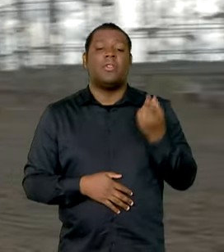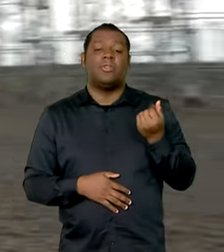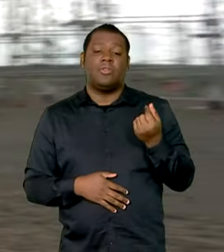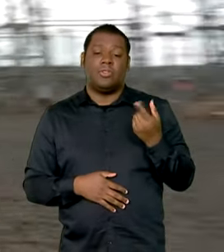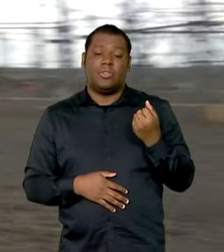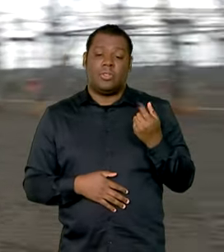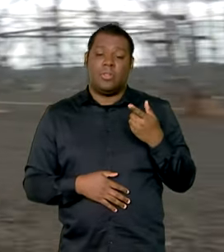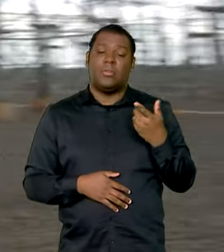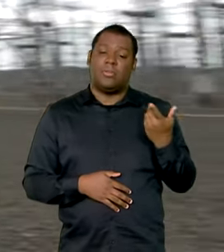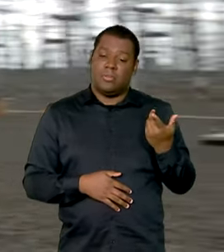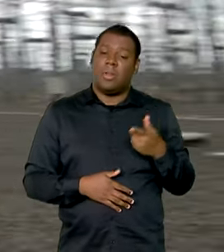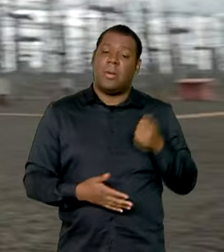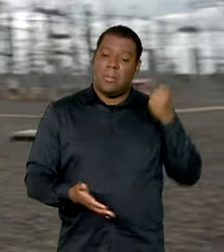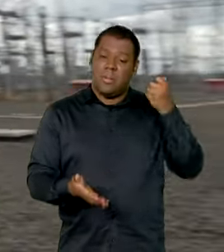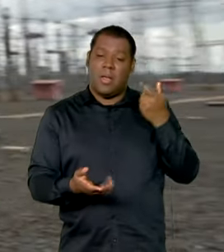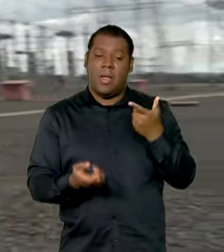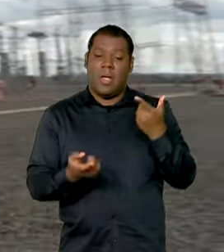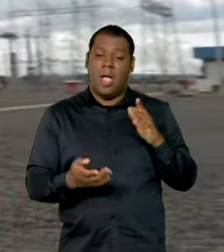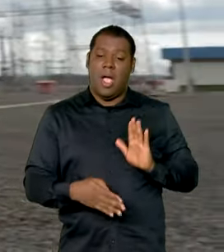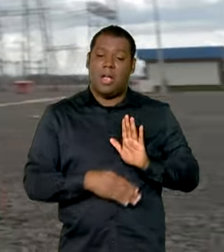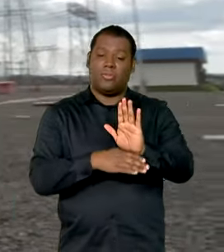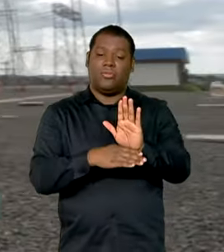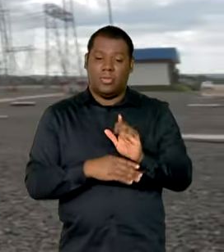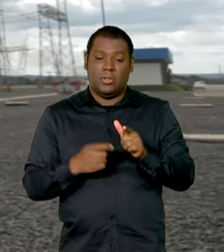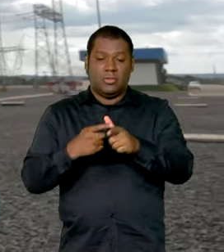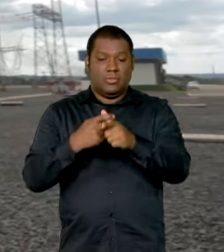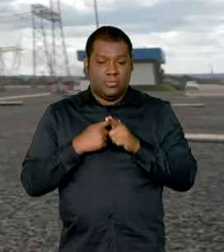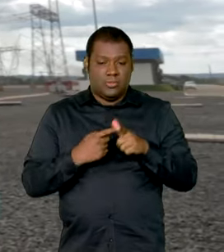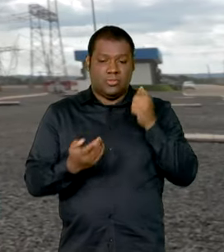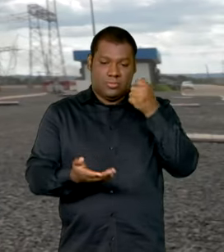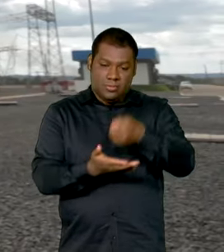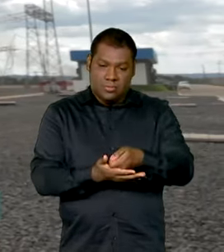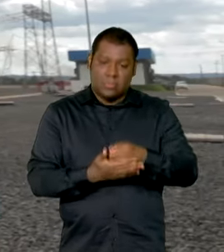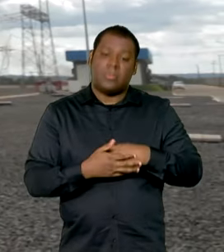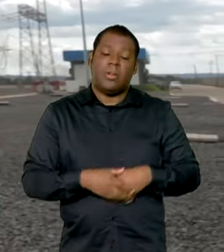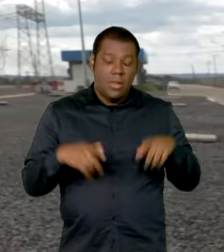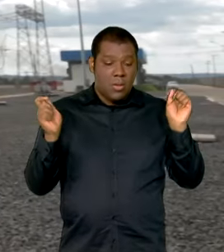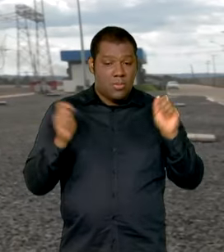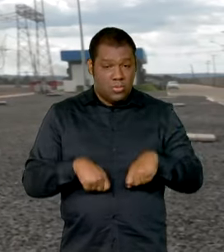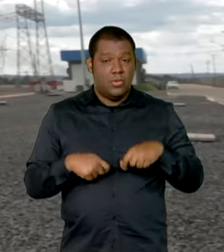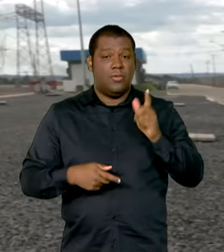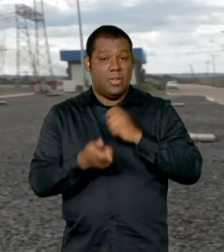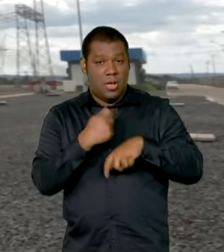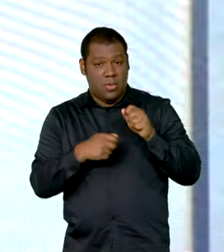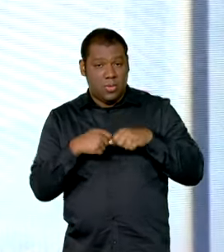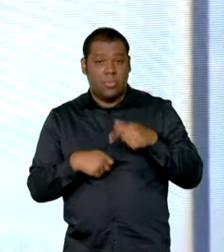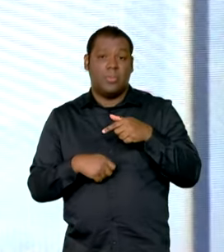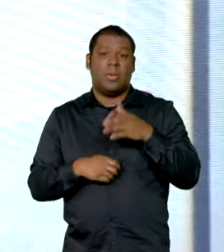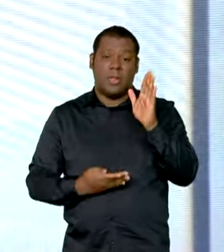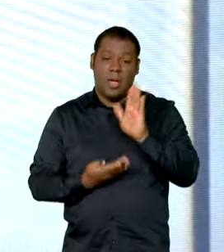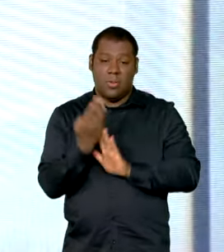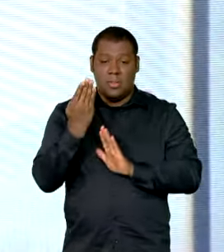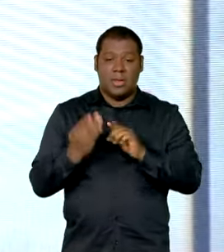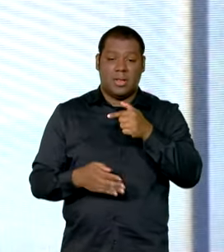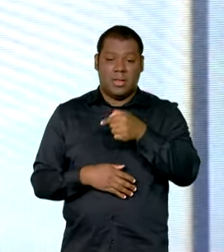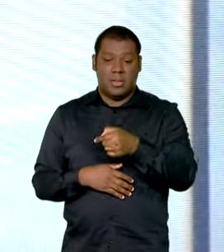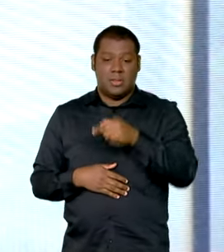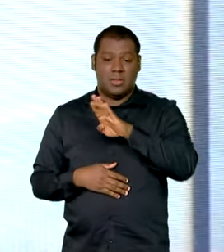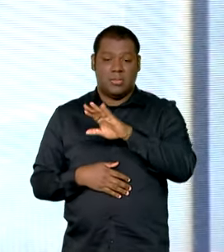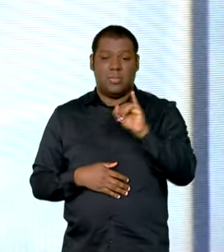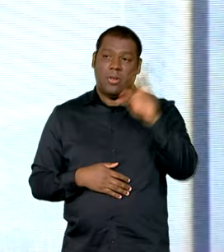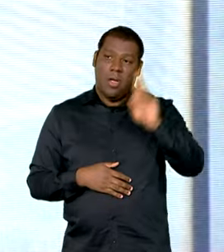os empréstimos, o que pode gerar economia aos consumidores de 7 bilhões de reais ainda este ano. A produção